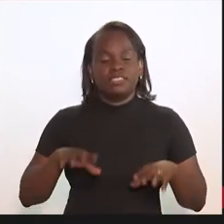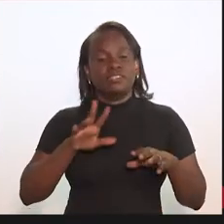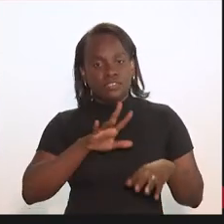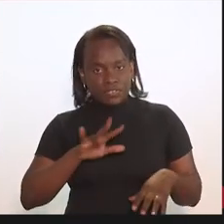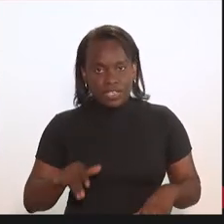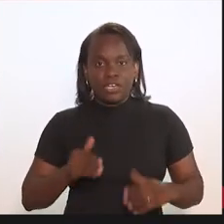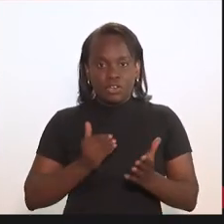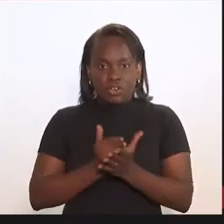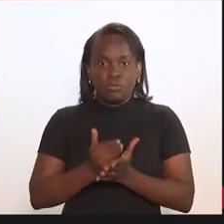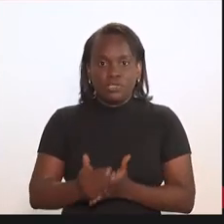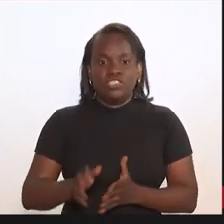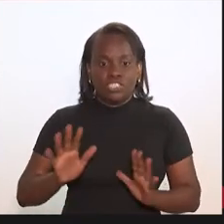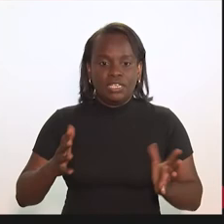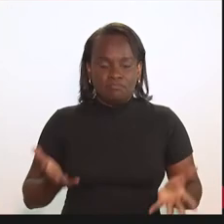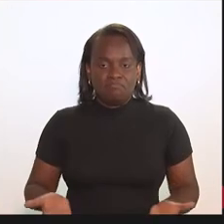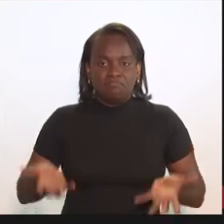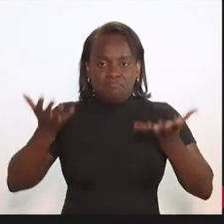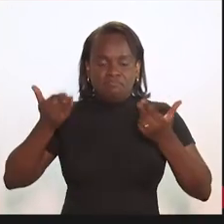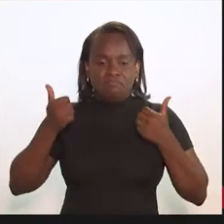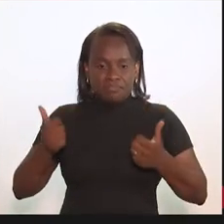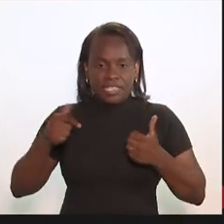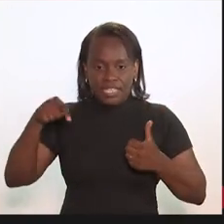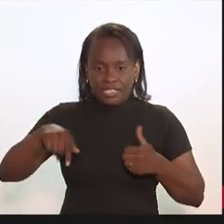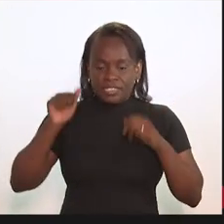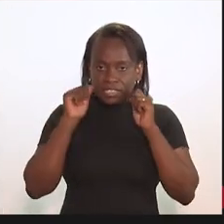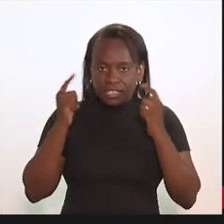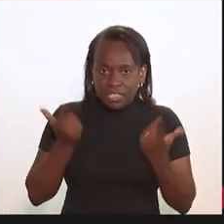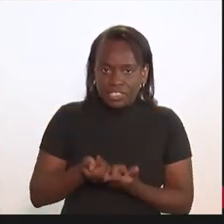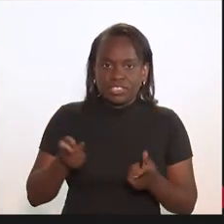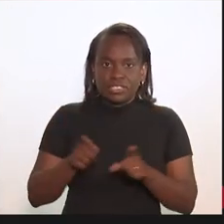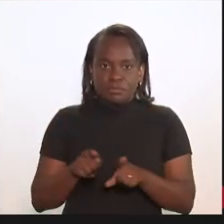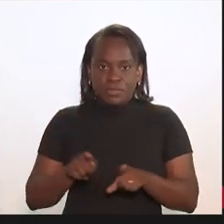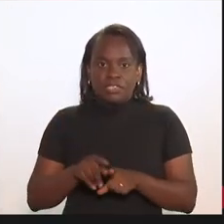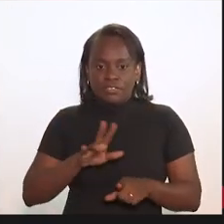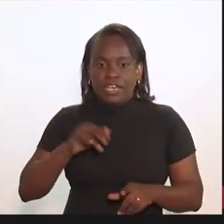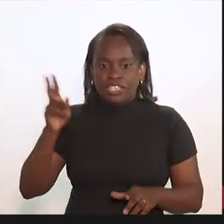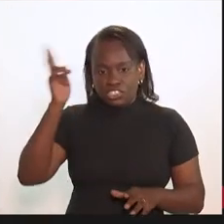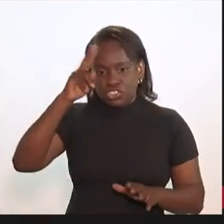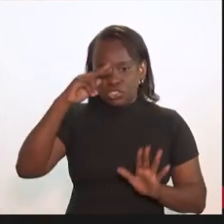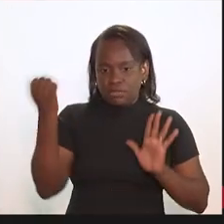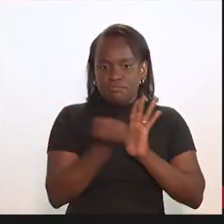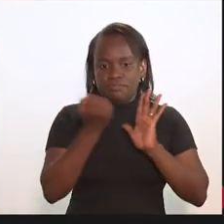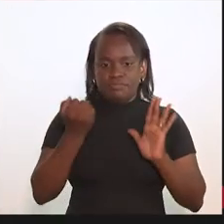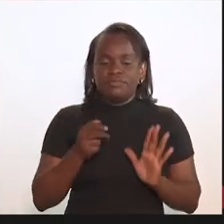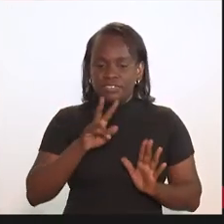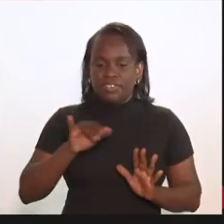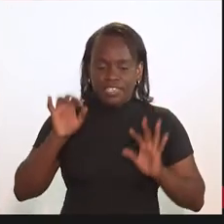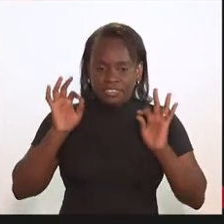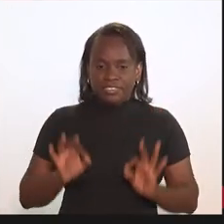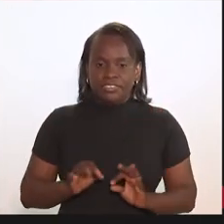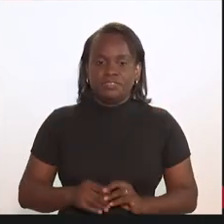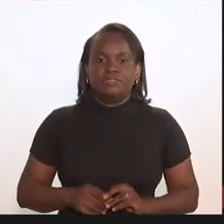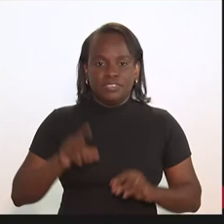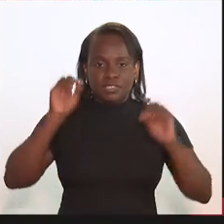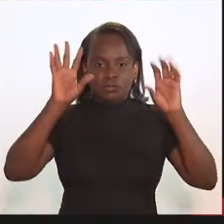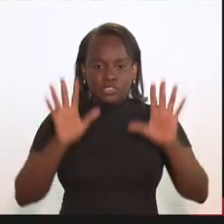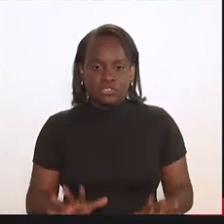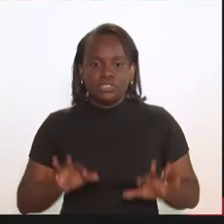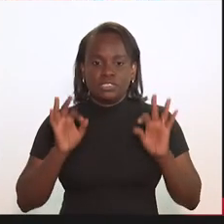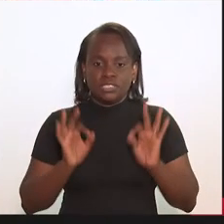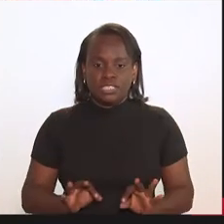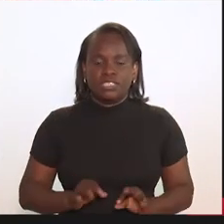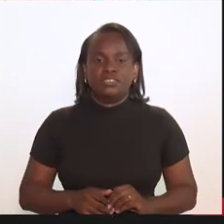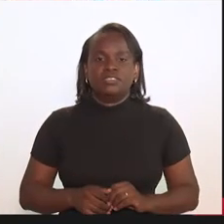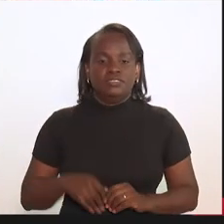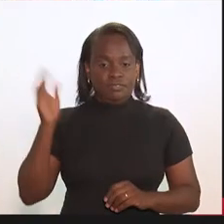Você já vai começar com alto estilo nessa casa e vai deixar o seu legado aqui, sua história, se Deus quiser. Deus te